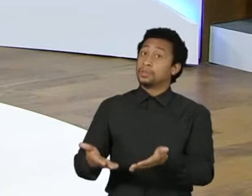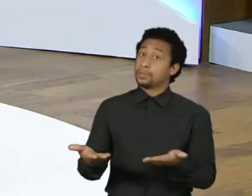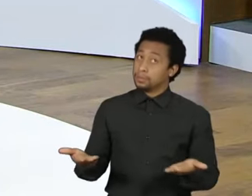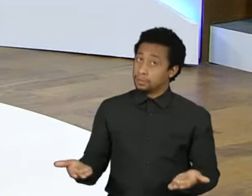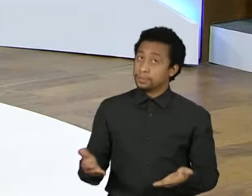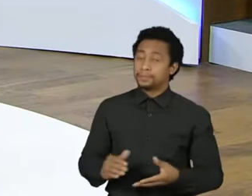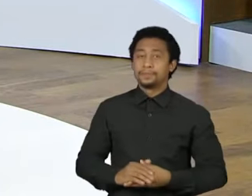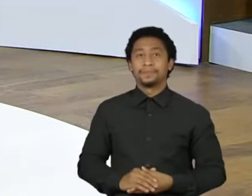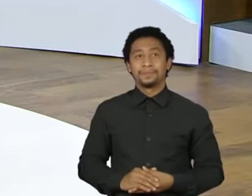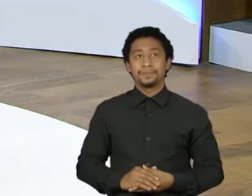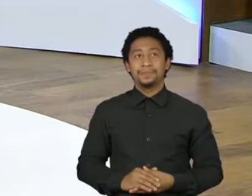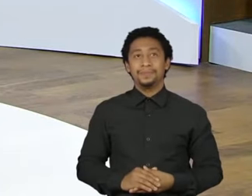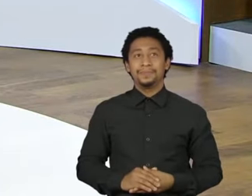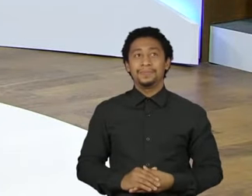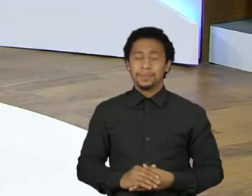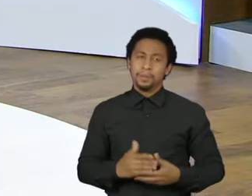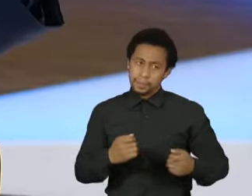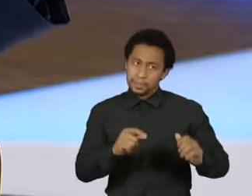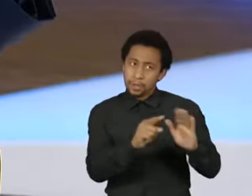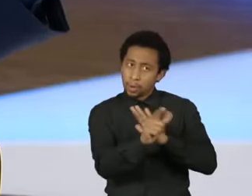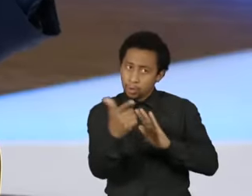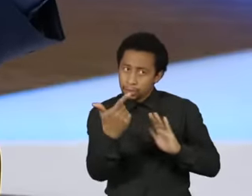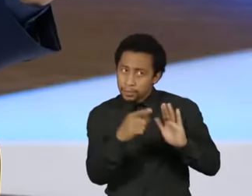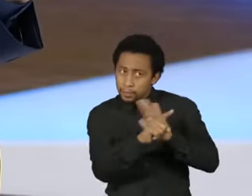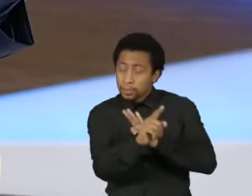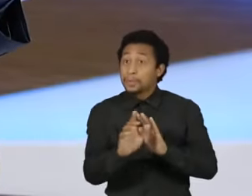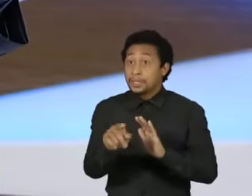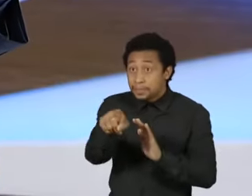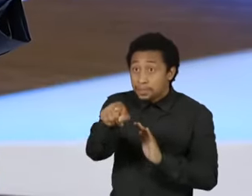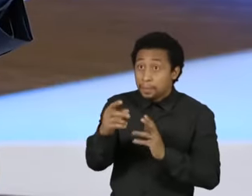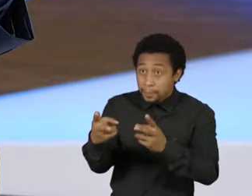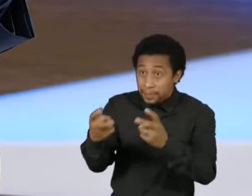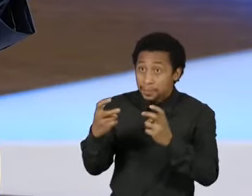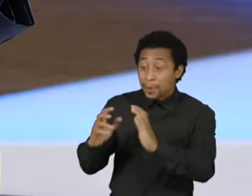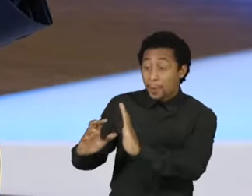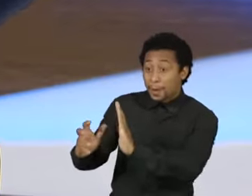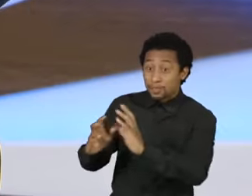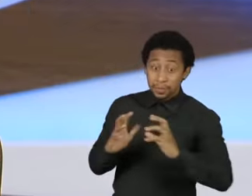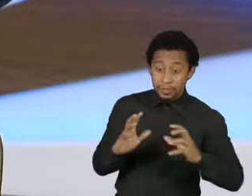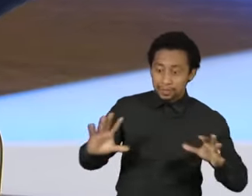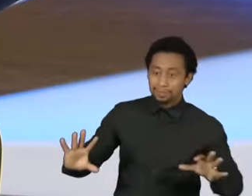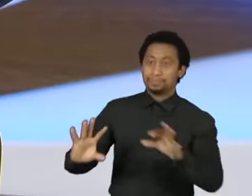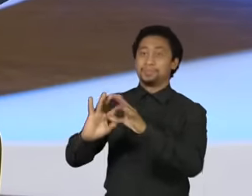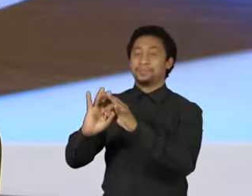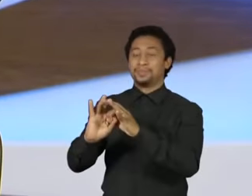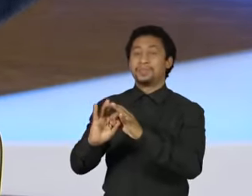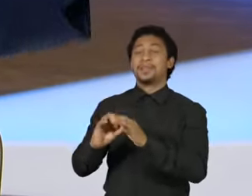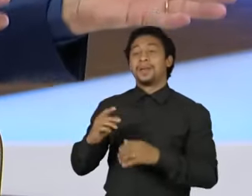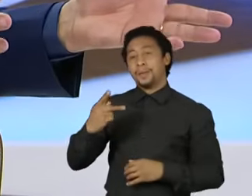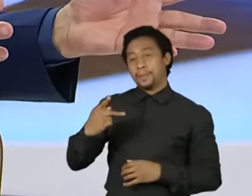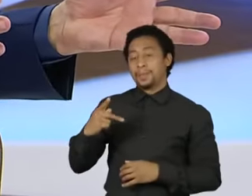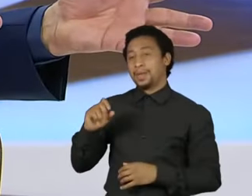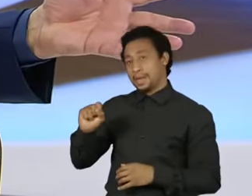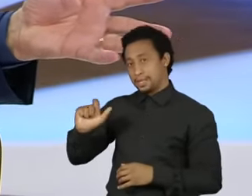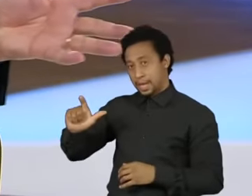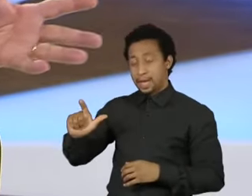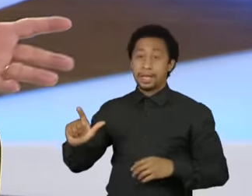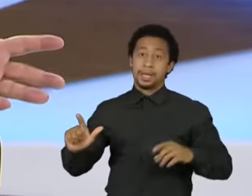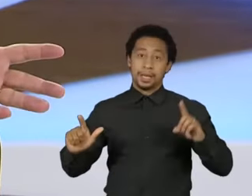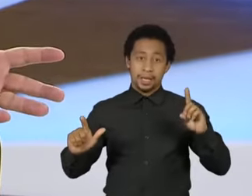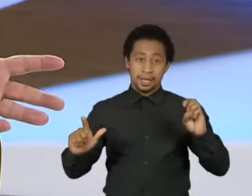roda. Você vê que teve uma fusão enorme de partidos políticos. O PSL e o DEM produziram uma